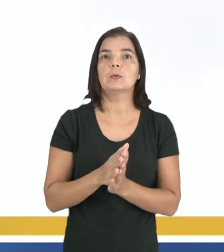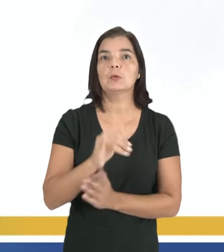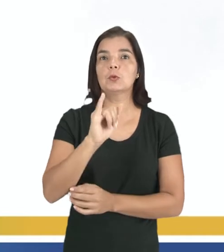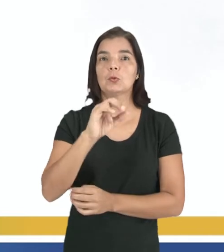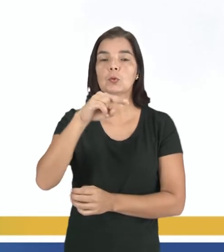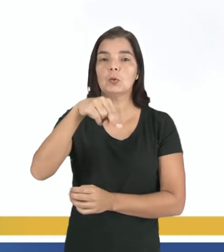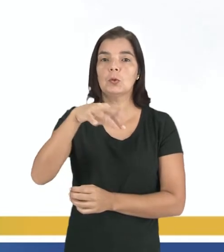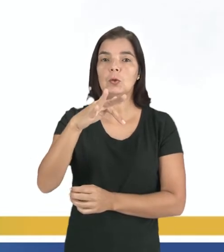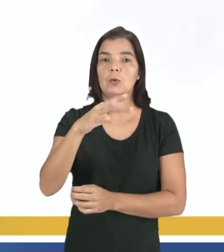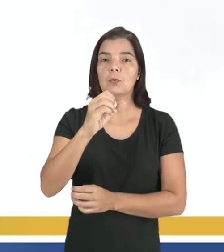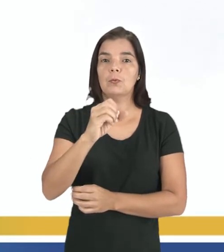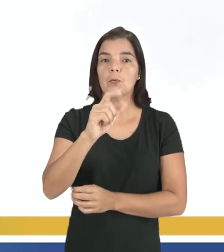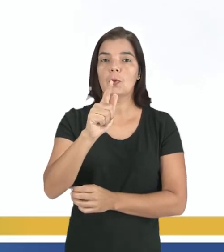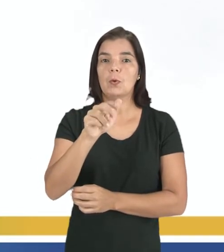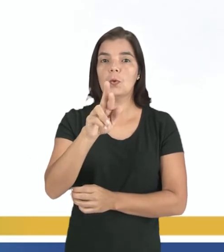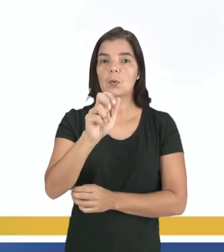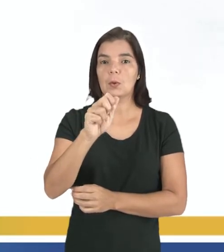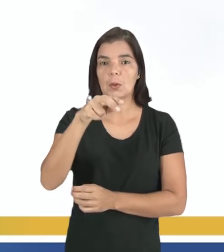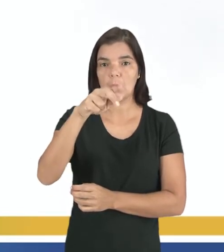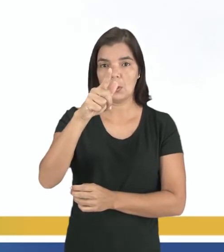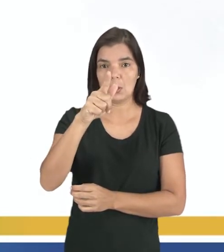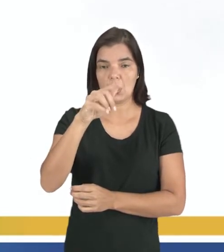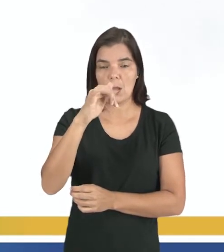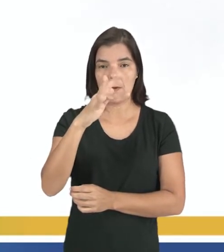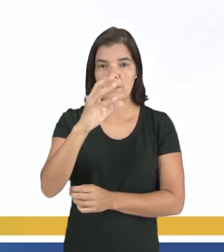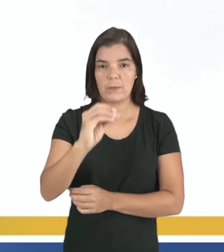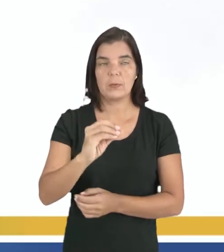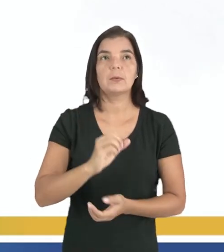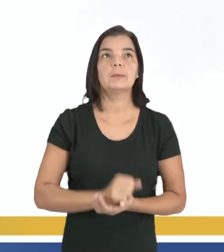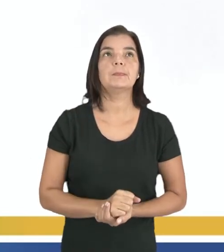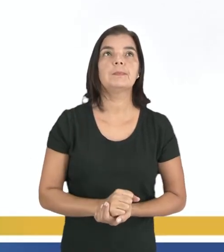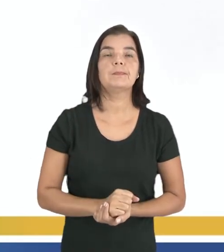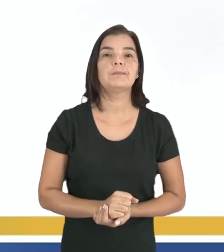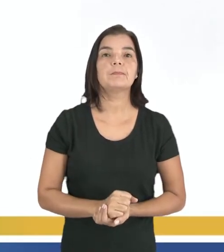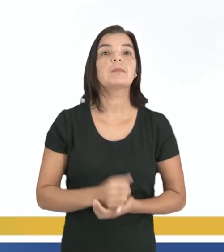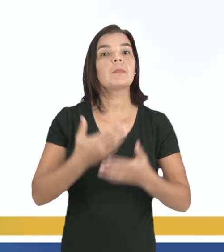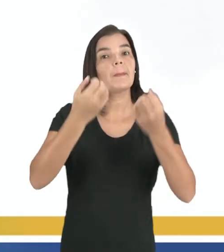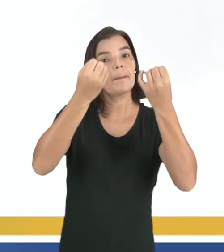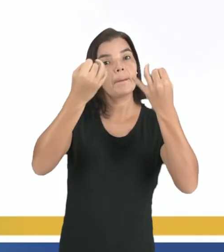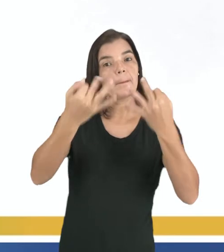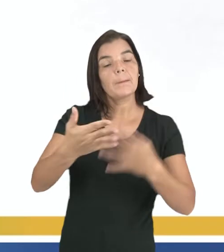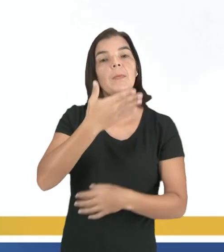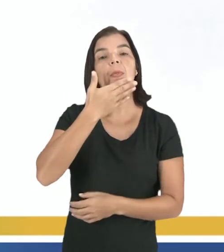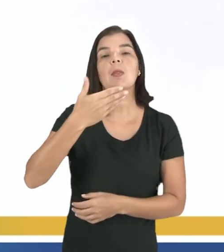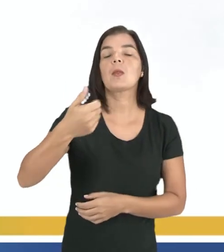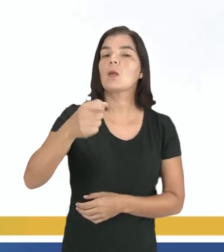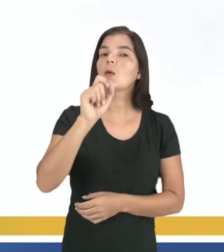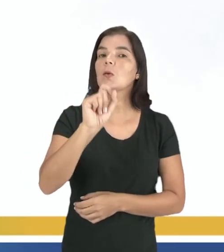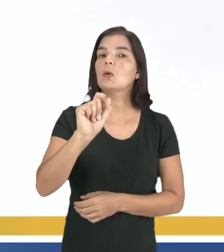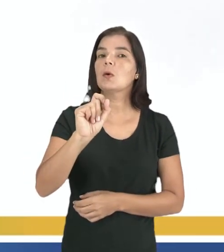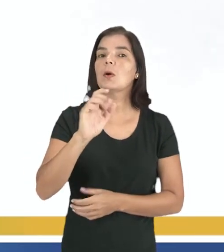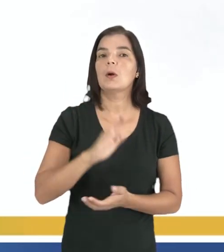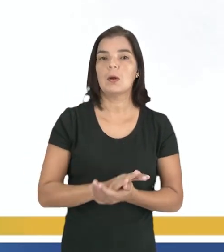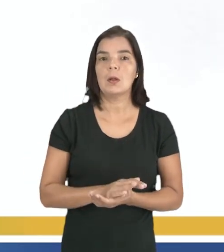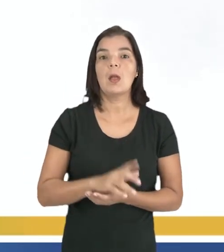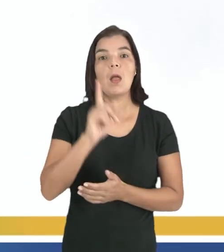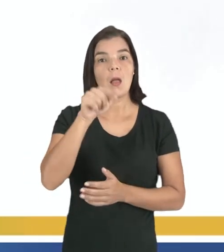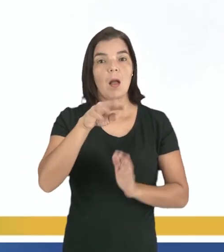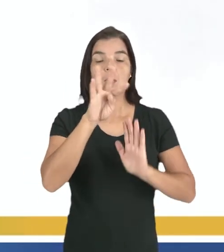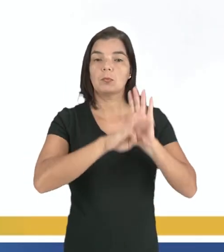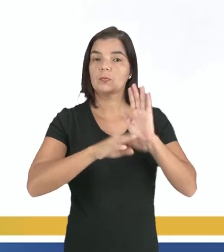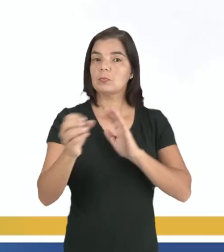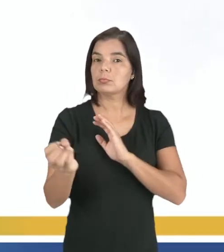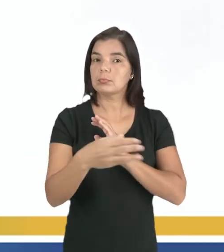O infográfico, melhor dizendo, o infográfico é um texto